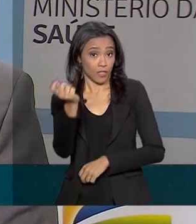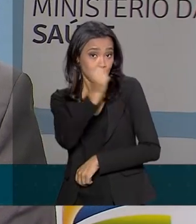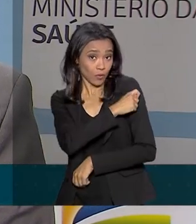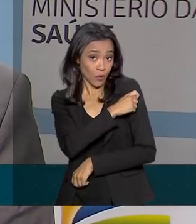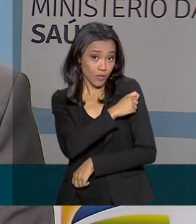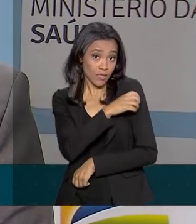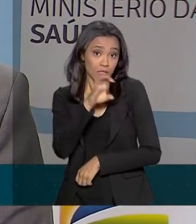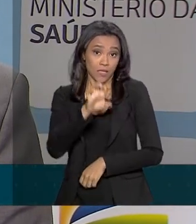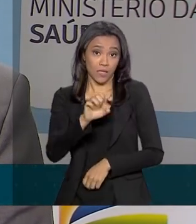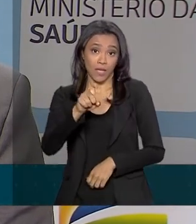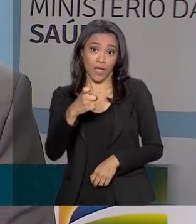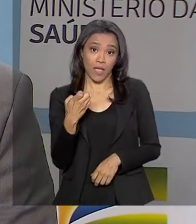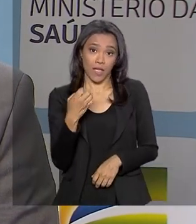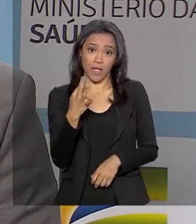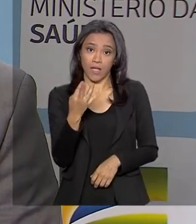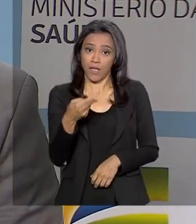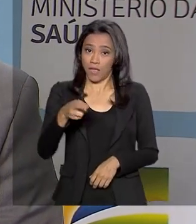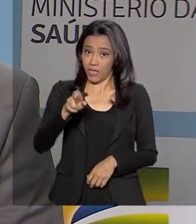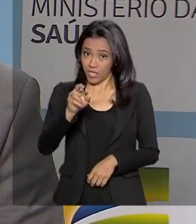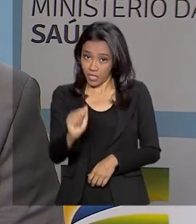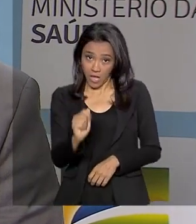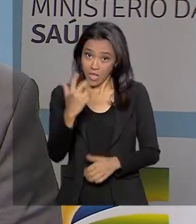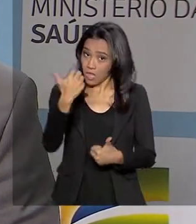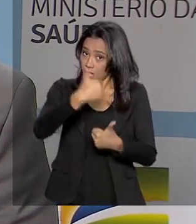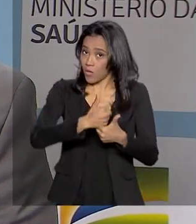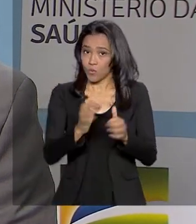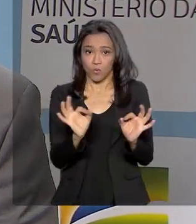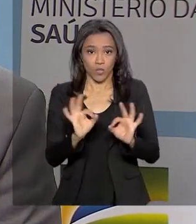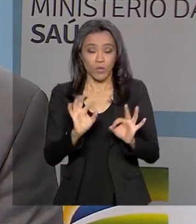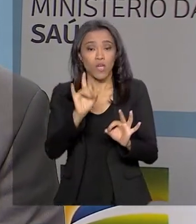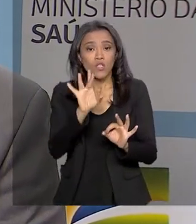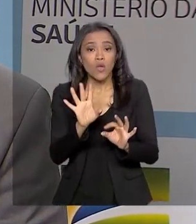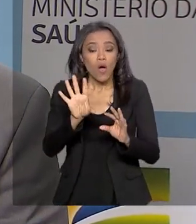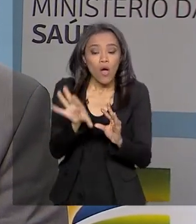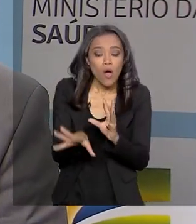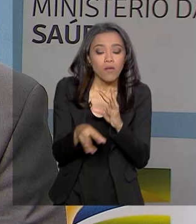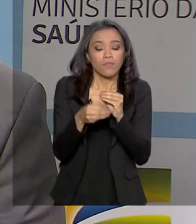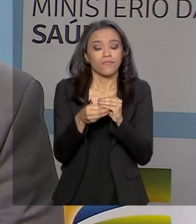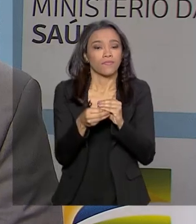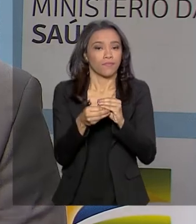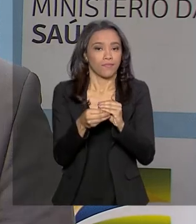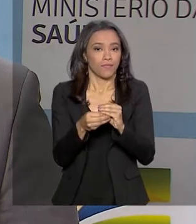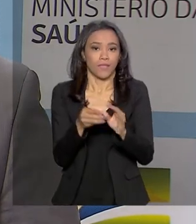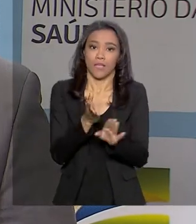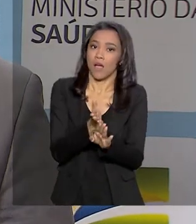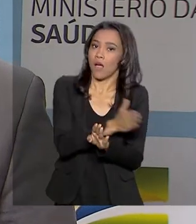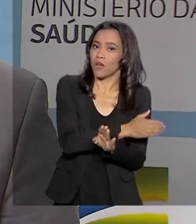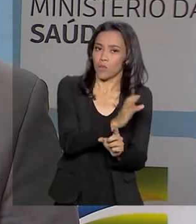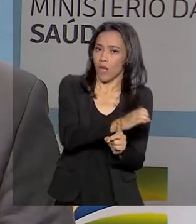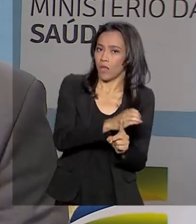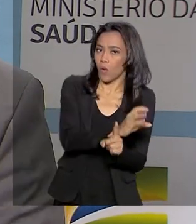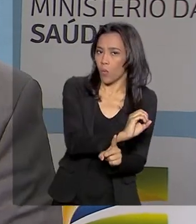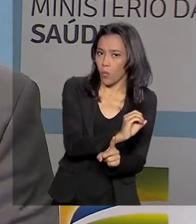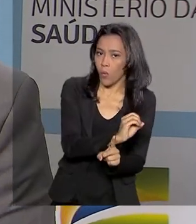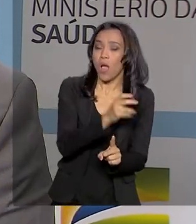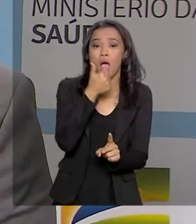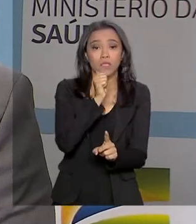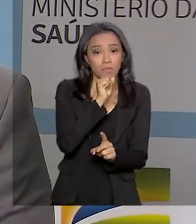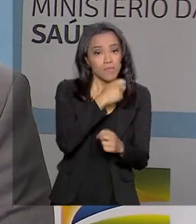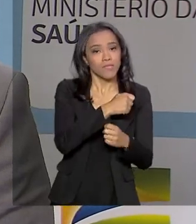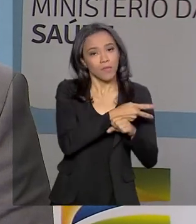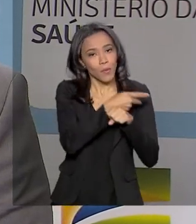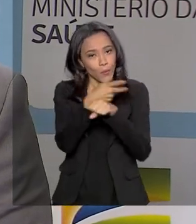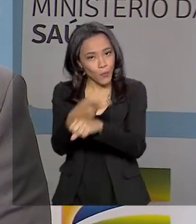dose zero. Essa dose extra é uma adicional não prevista no calendário e que as mães devem procurar a unidade de saúde